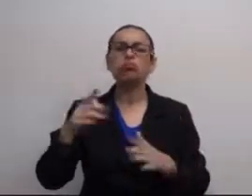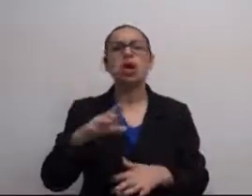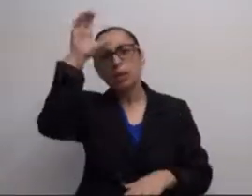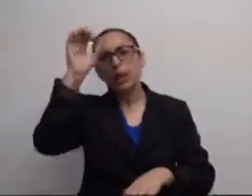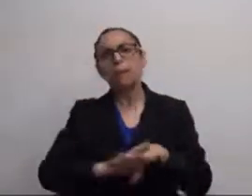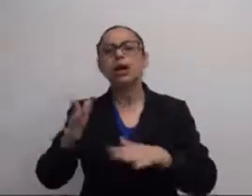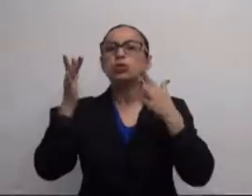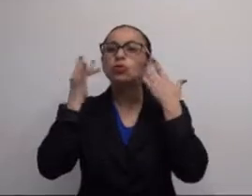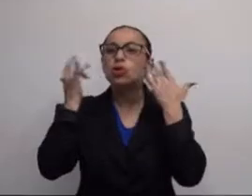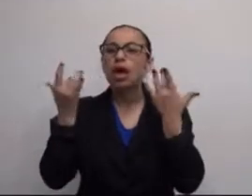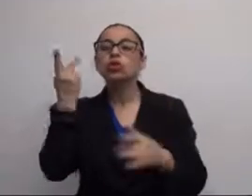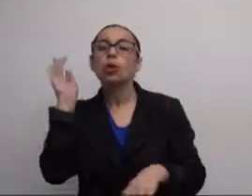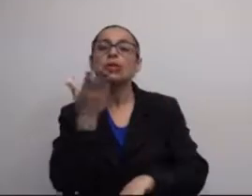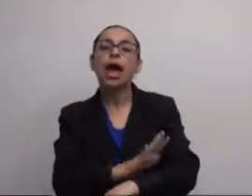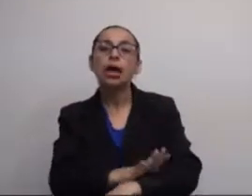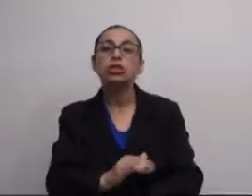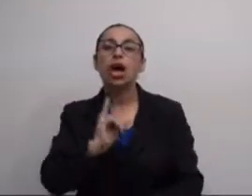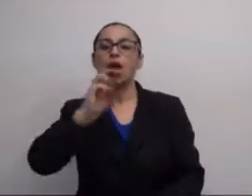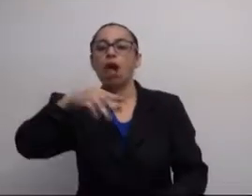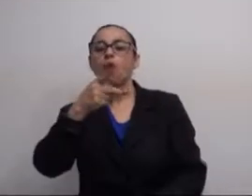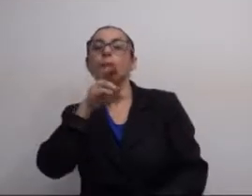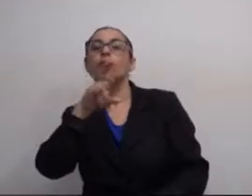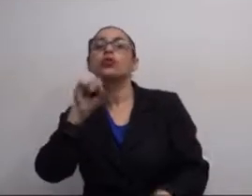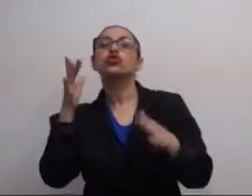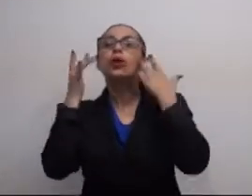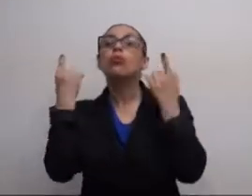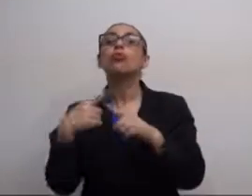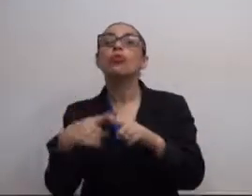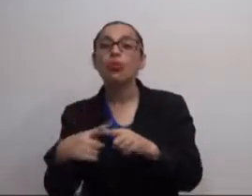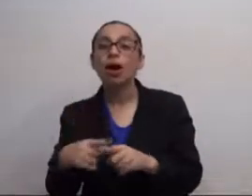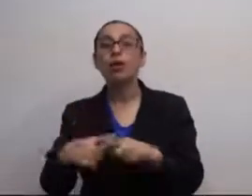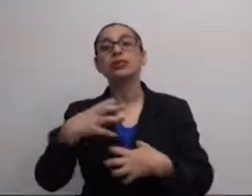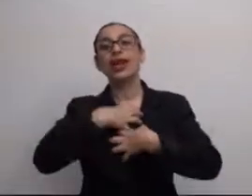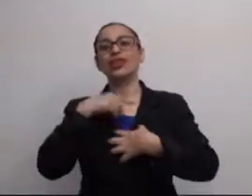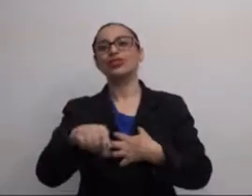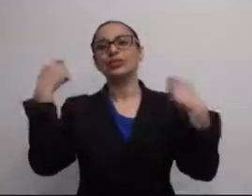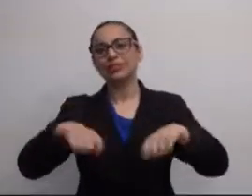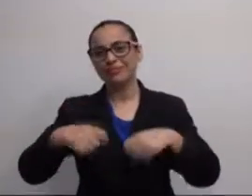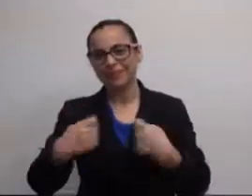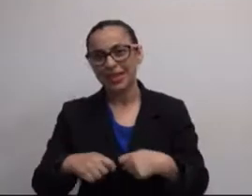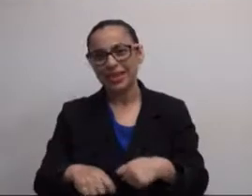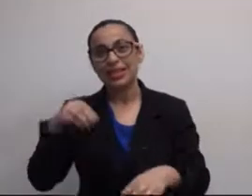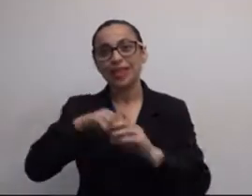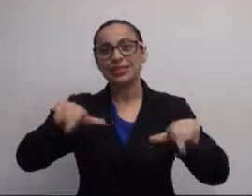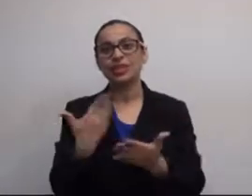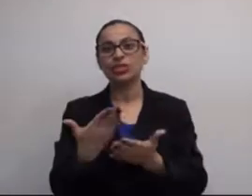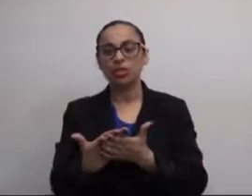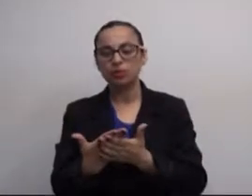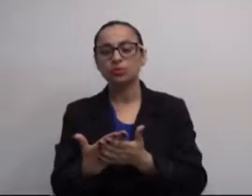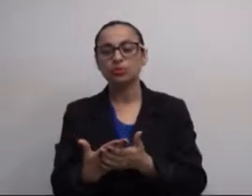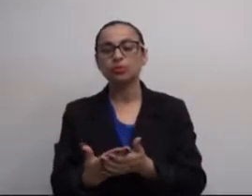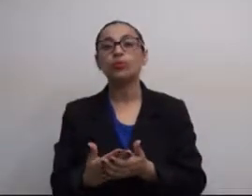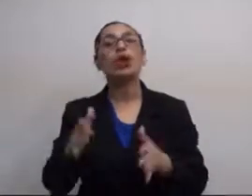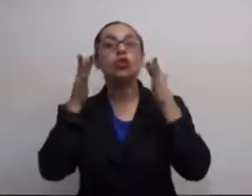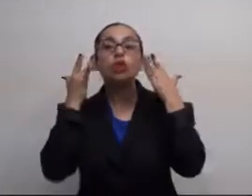7 e 9 anos de aprender mais sobre o teatro em si, sobre as técnicas de improviso teatrais. Por quê? Porque